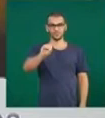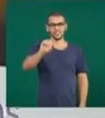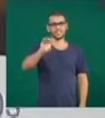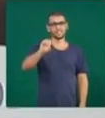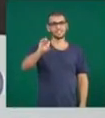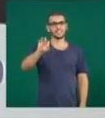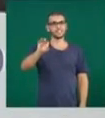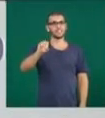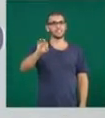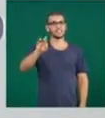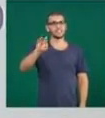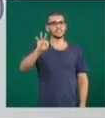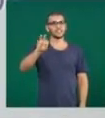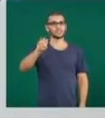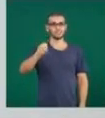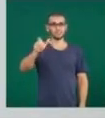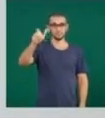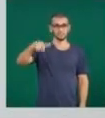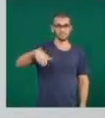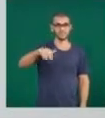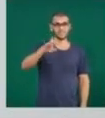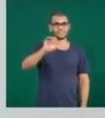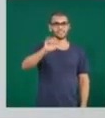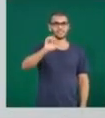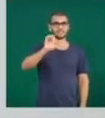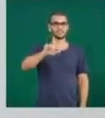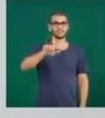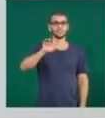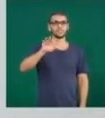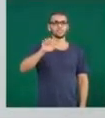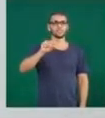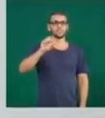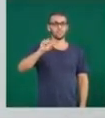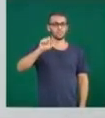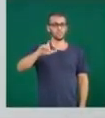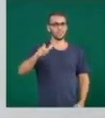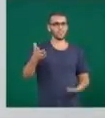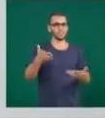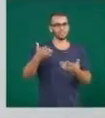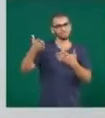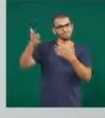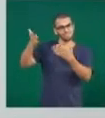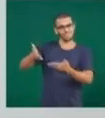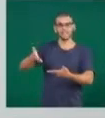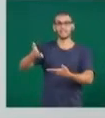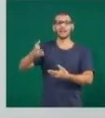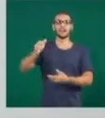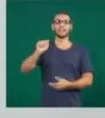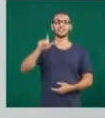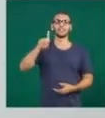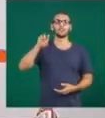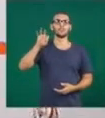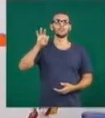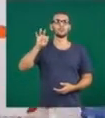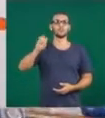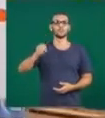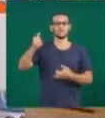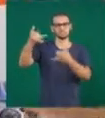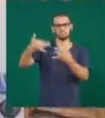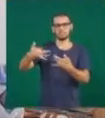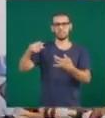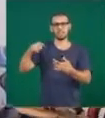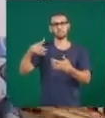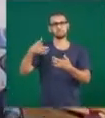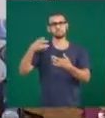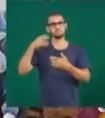E para falar um pouco mais sobre esse assunto, eu recebo aqui o Adalto Jesus, que é supervisor do Sesc. Adalto, do que se refere essa obra de